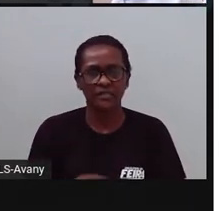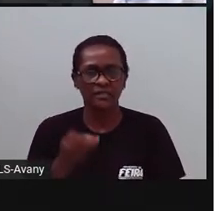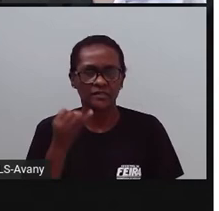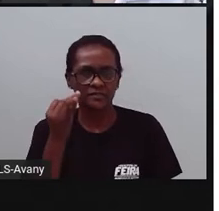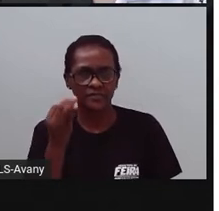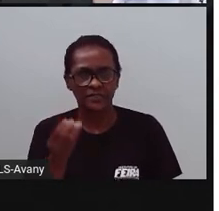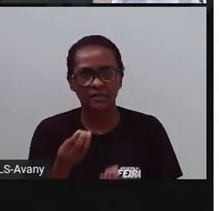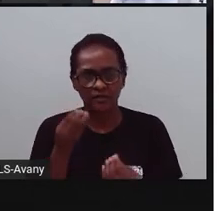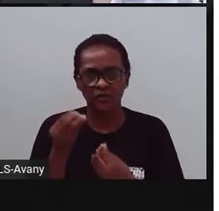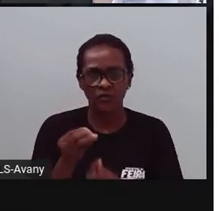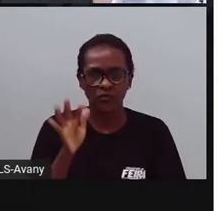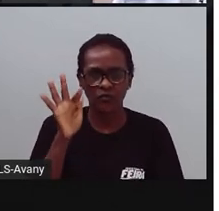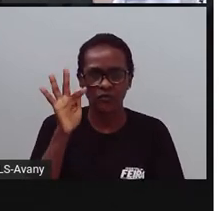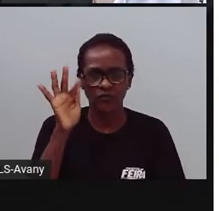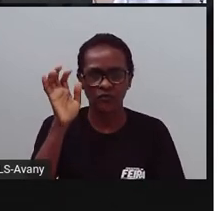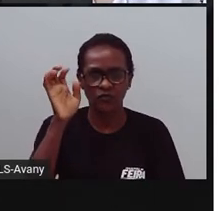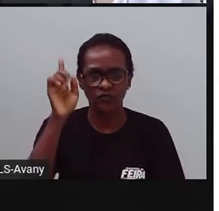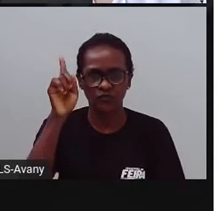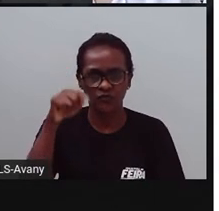dos moradores do local.